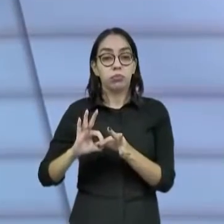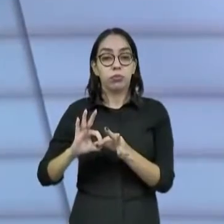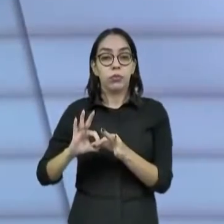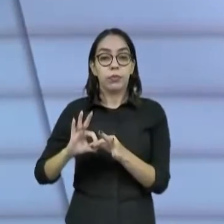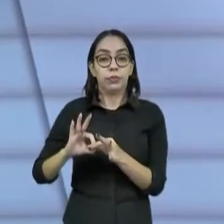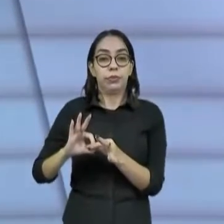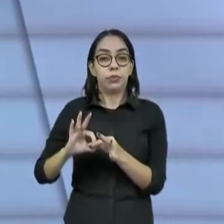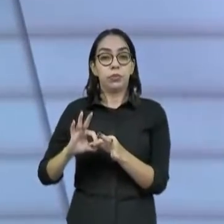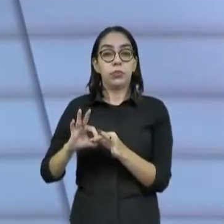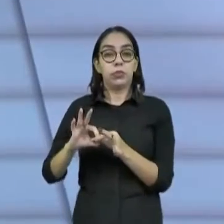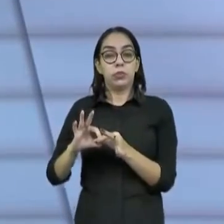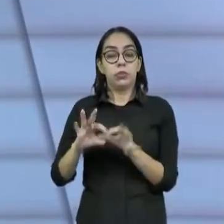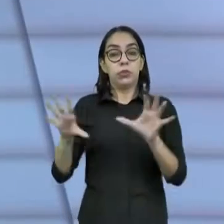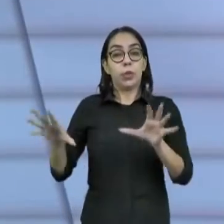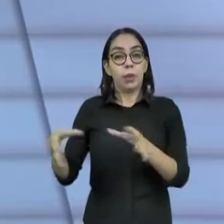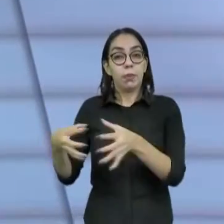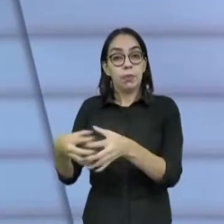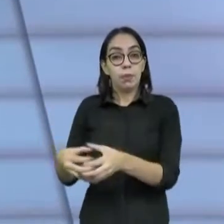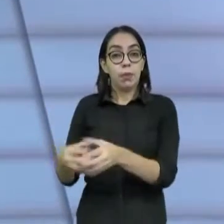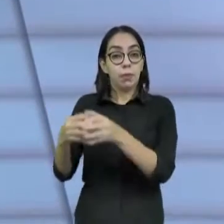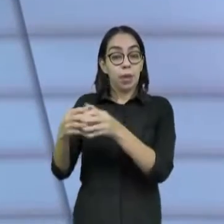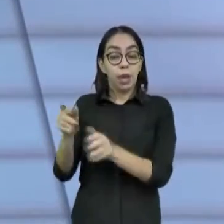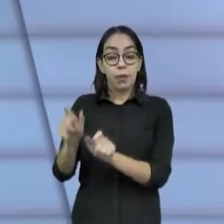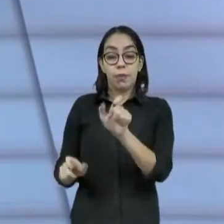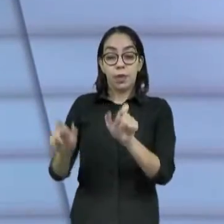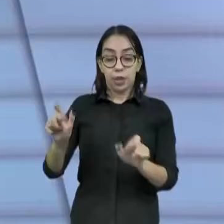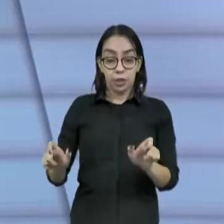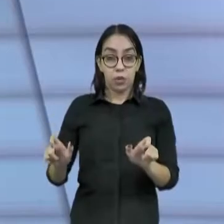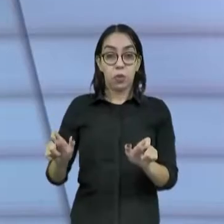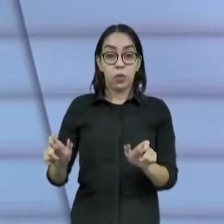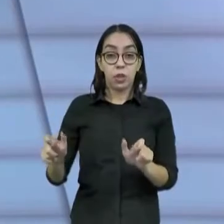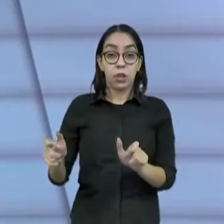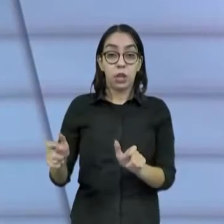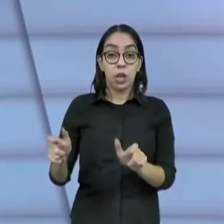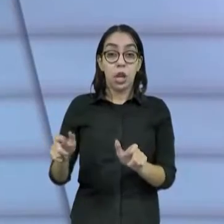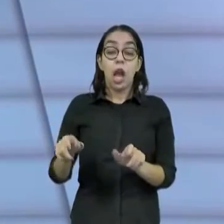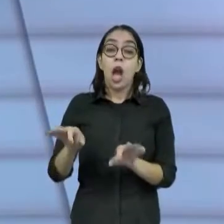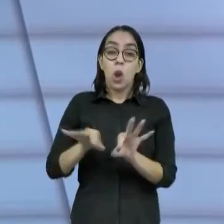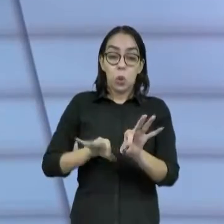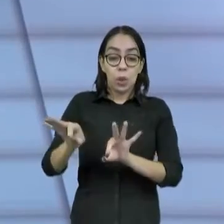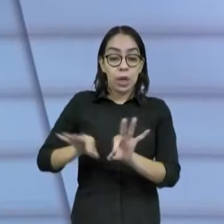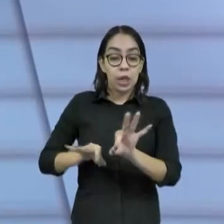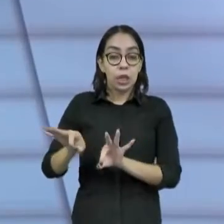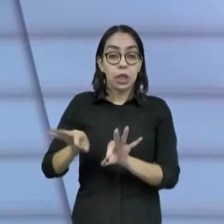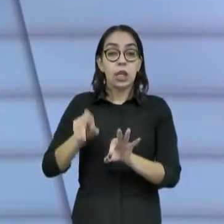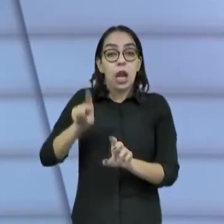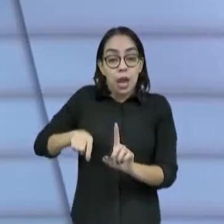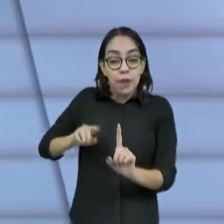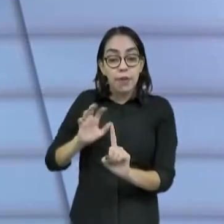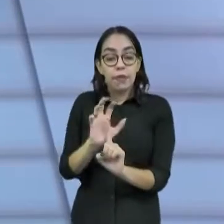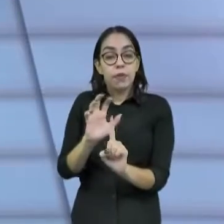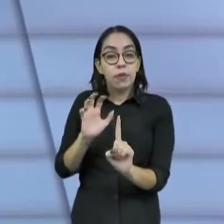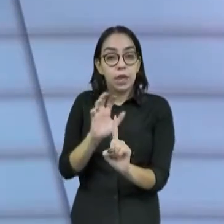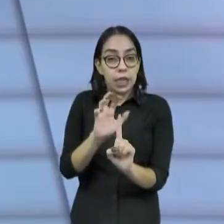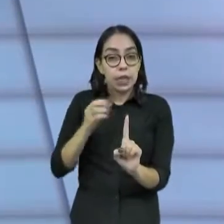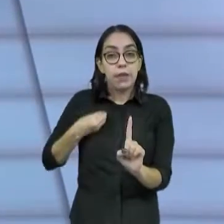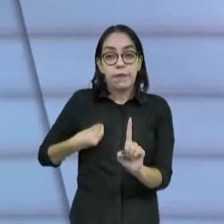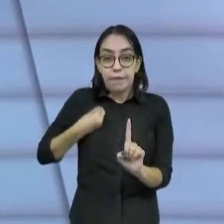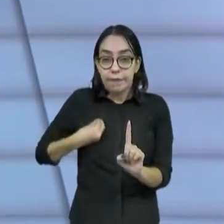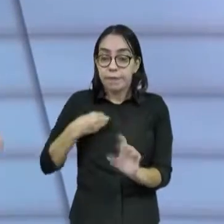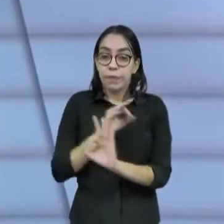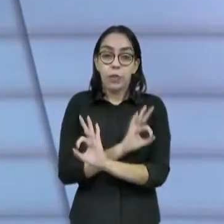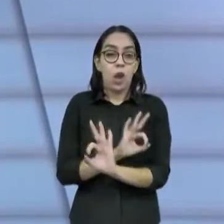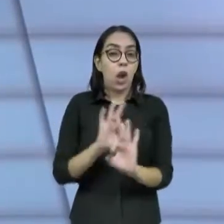cooperativas, e processando todo esse material. É um negócio de impacto, funciona dentro da lógica de mercado,